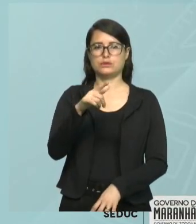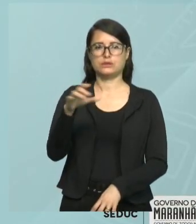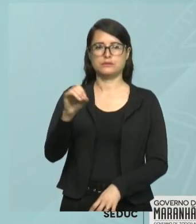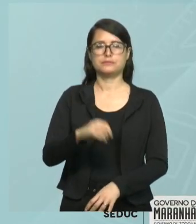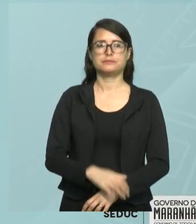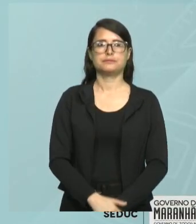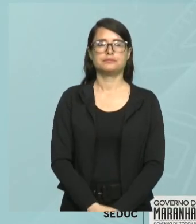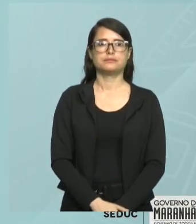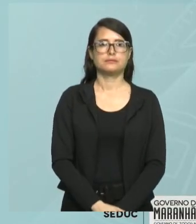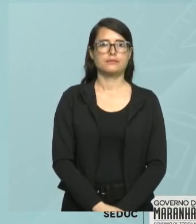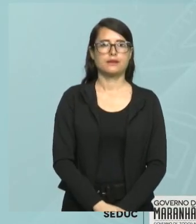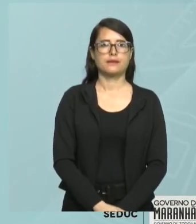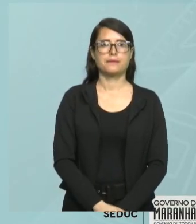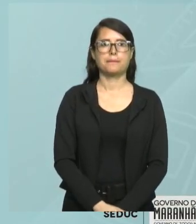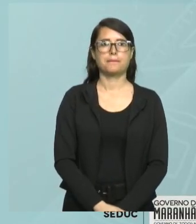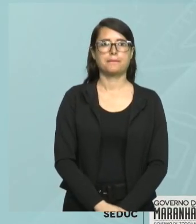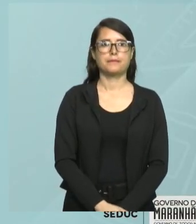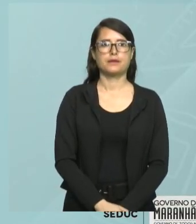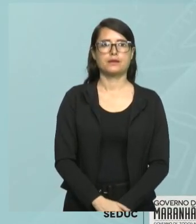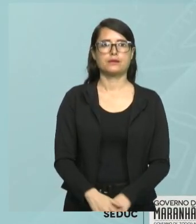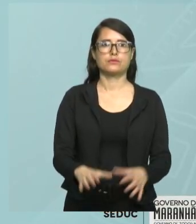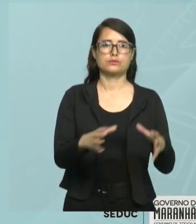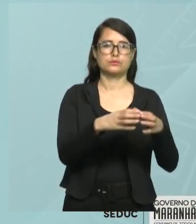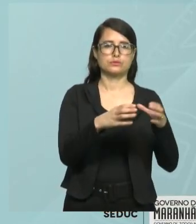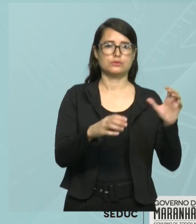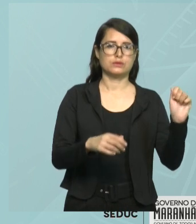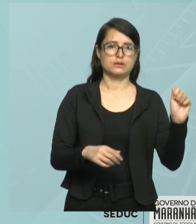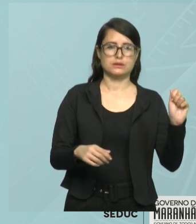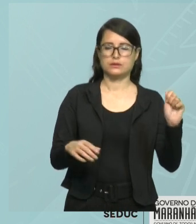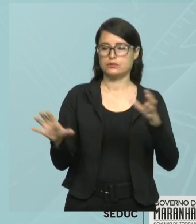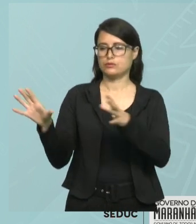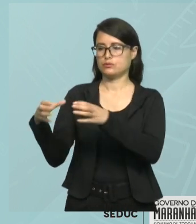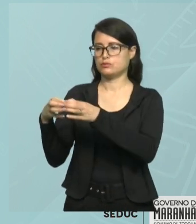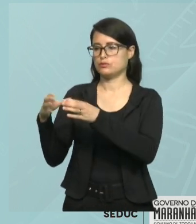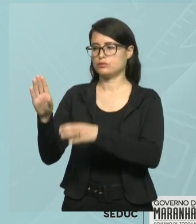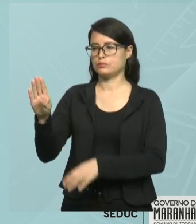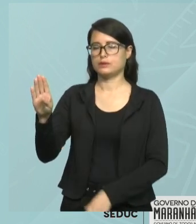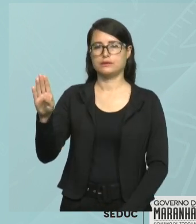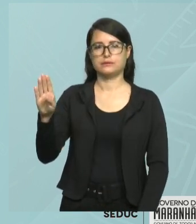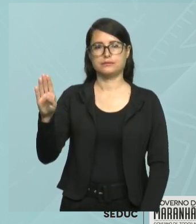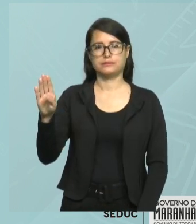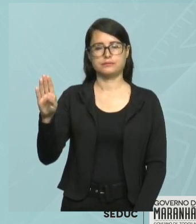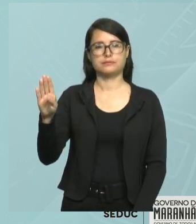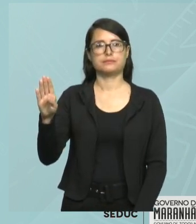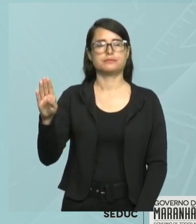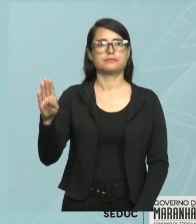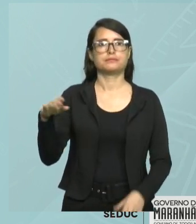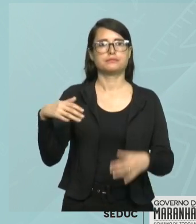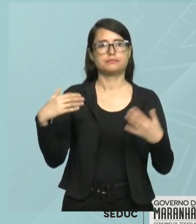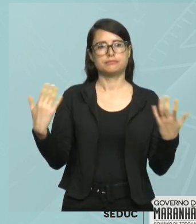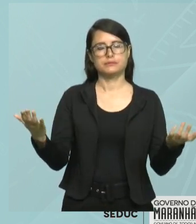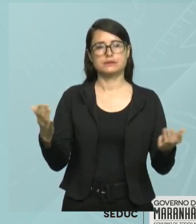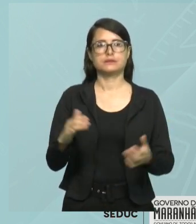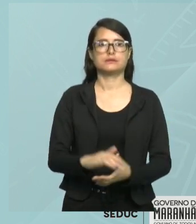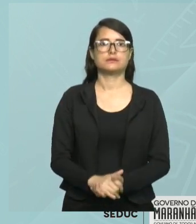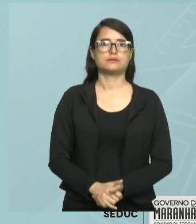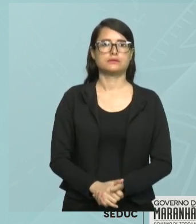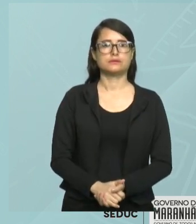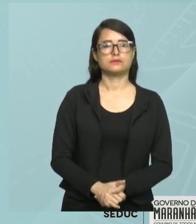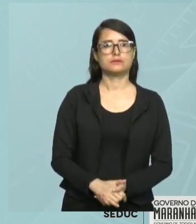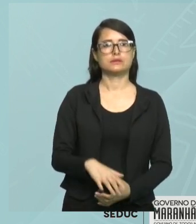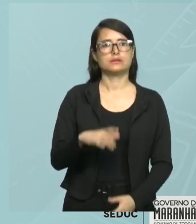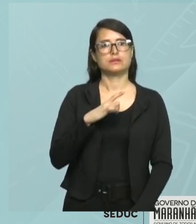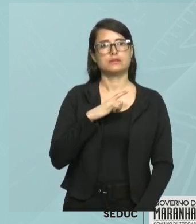Observa que o conjunto A e o conjunto B possuem elementos em comum. Só que esses elementos são únicos. Só